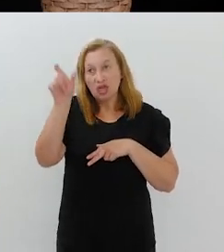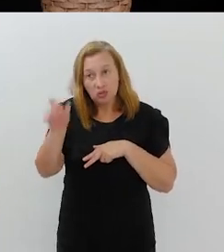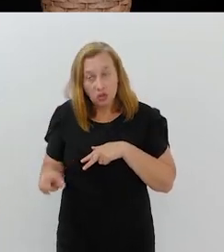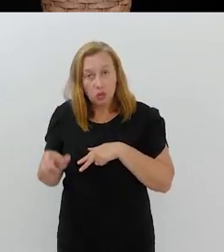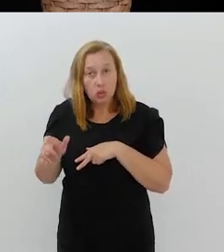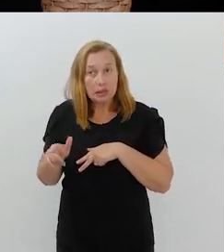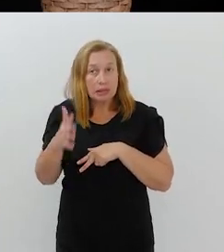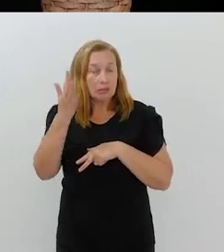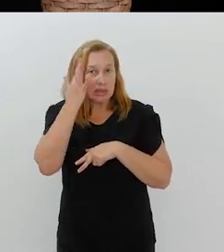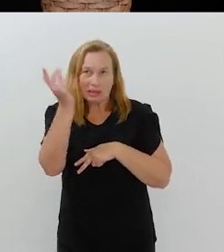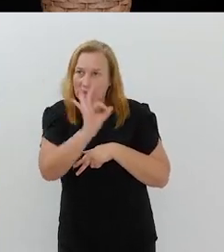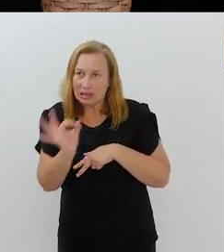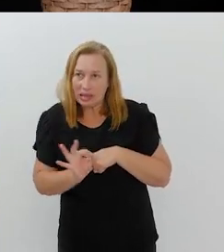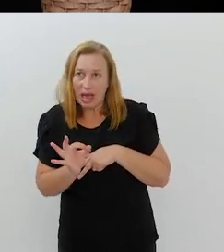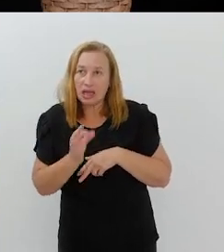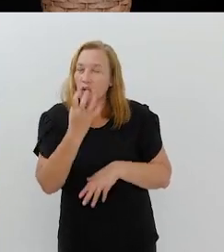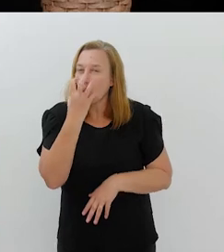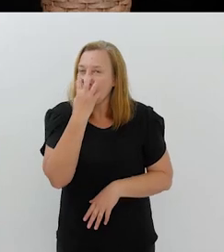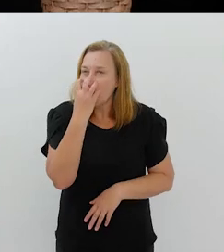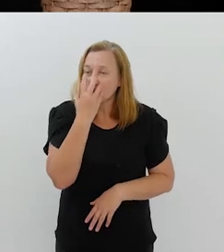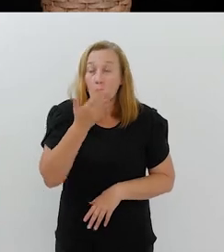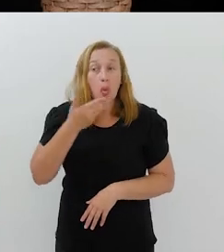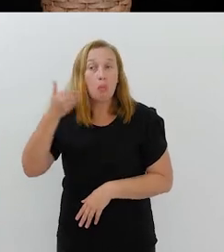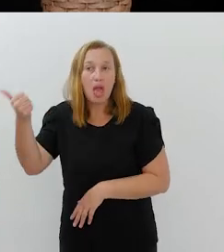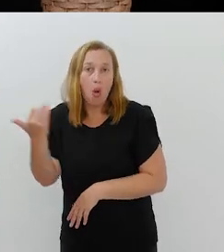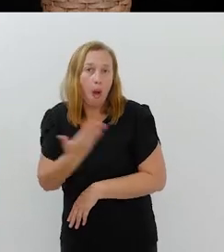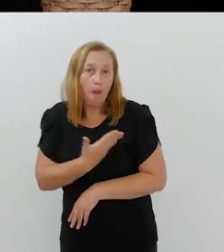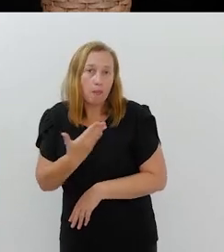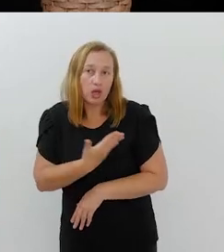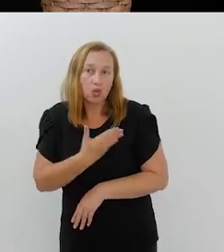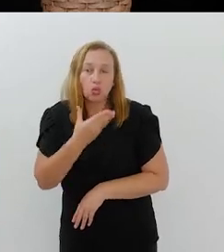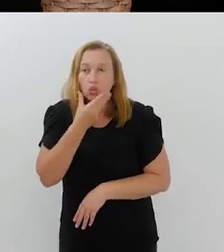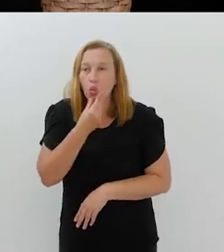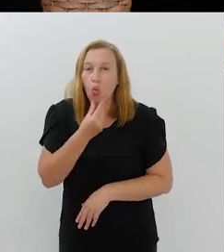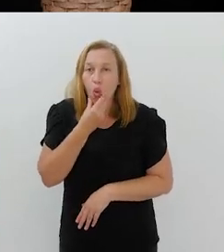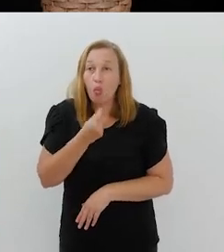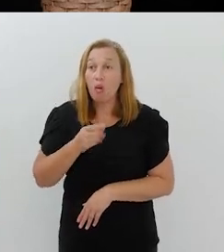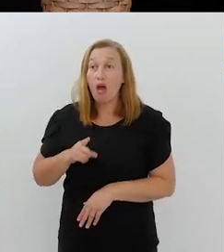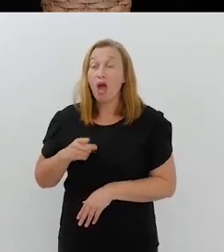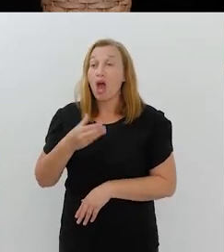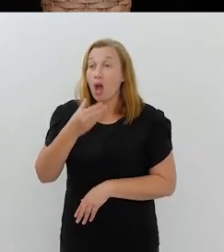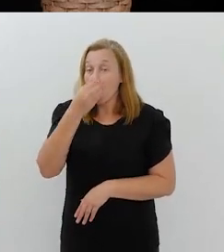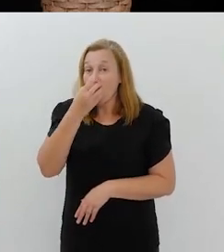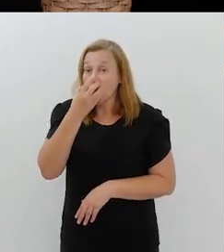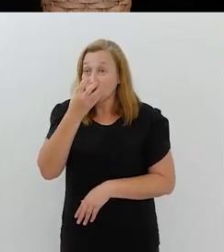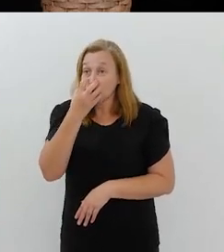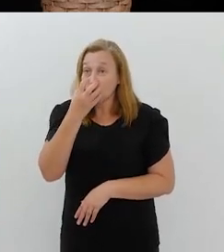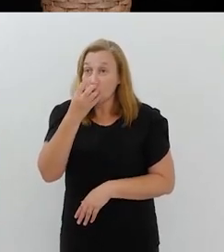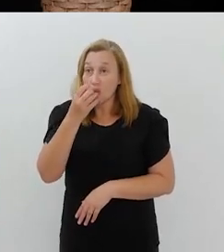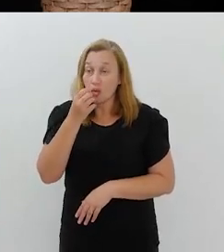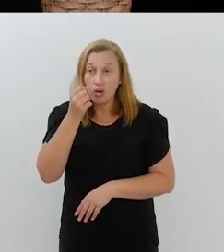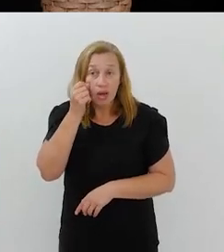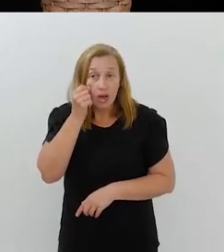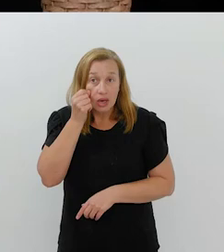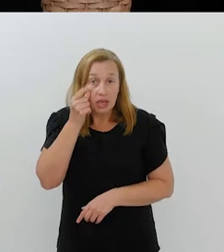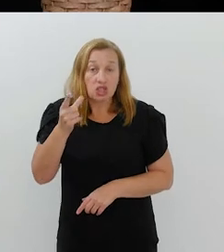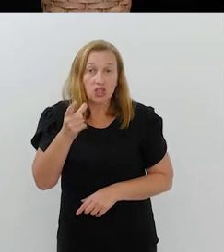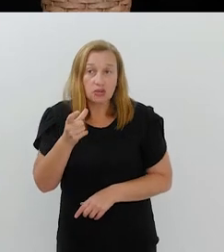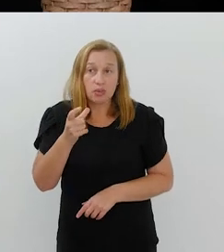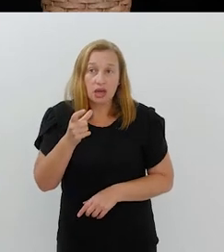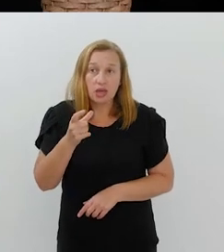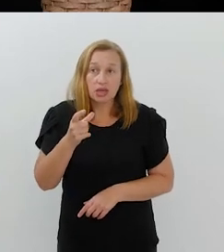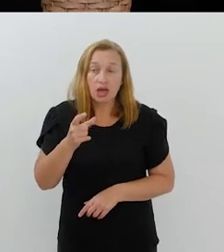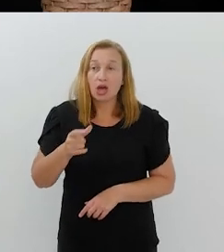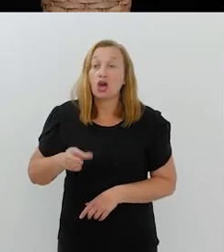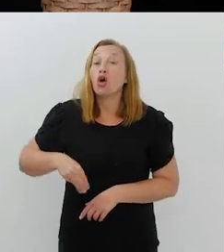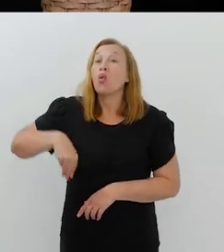ignorantes que não entendem, o cachorro, melhor amigo do homem, porque é ele que dá o sinal quando